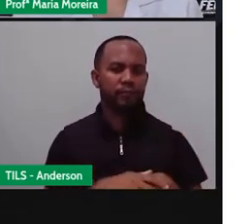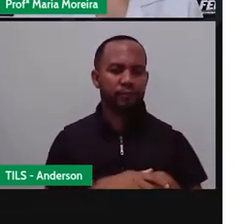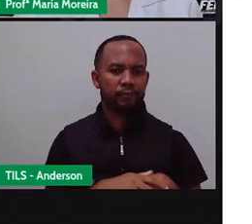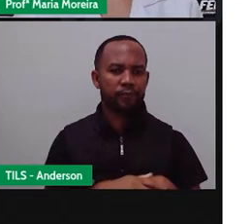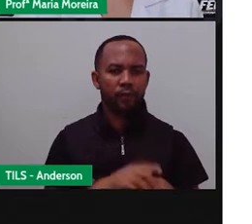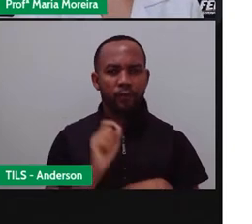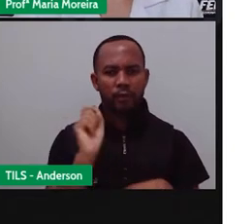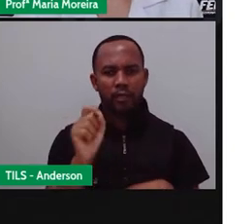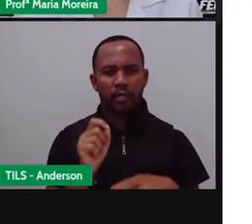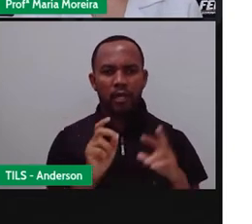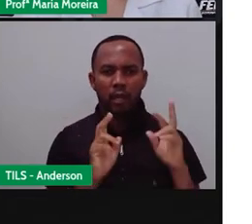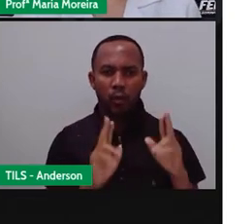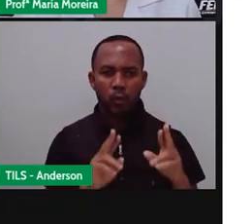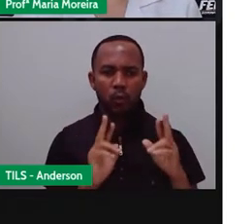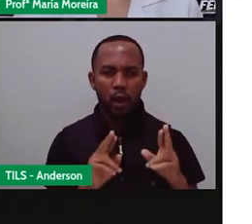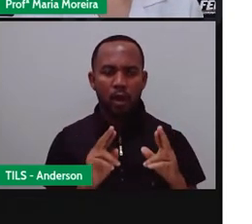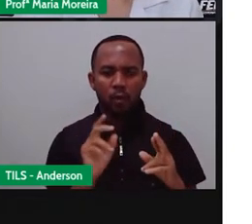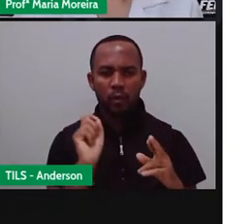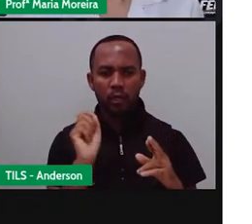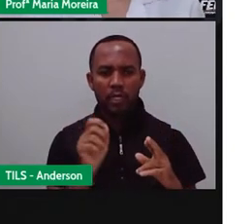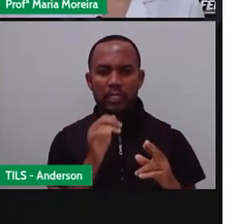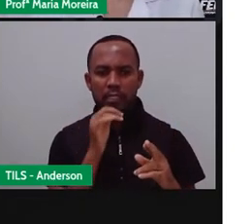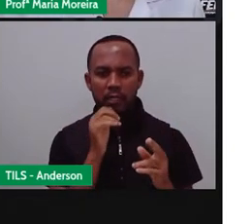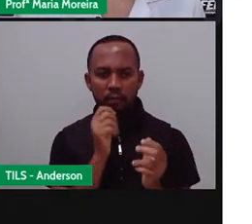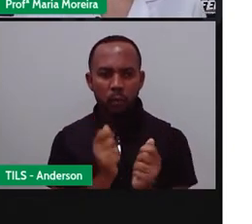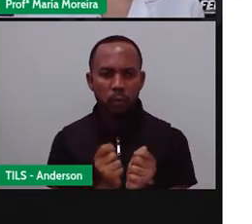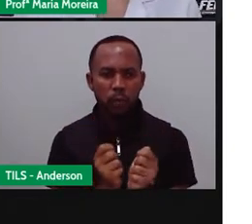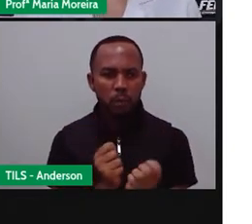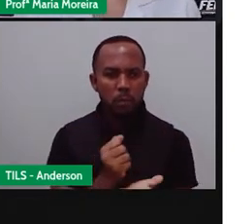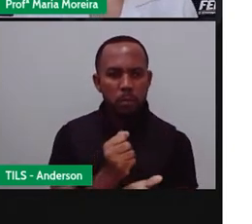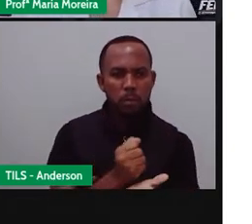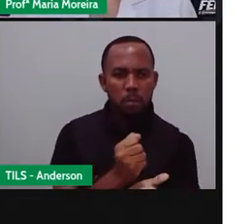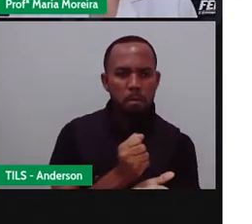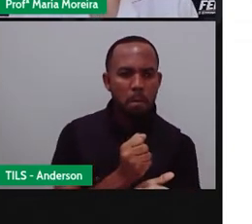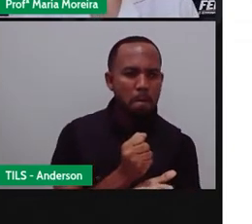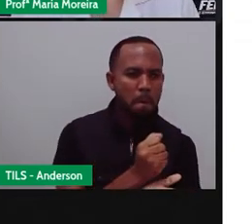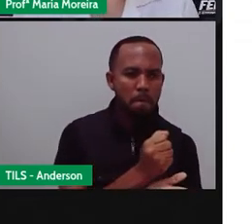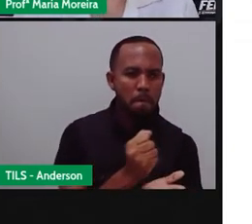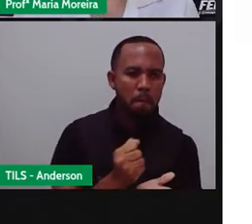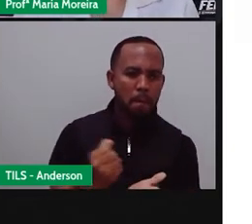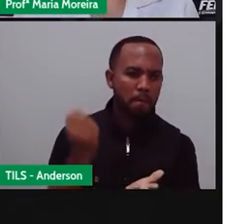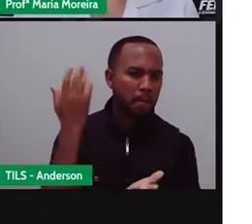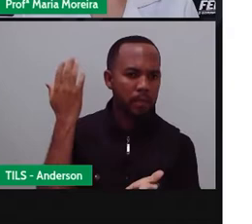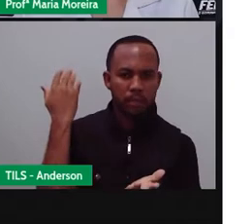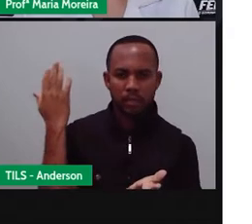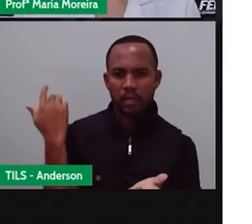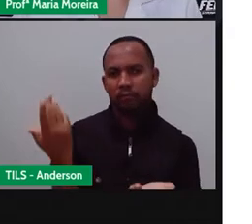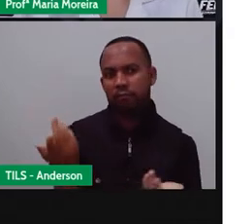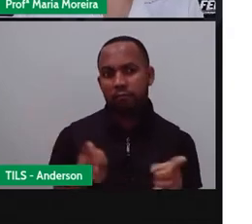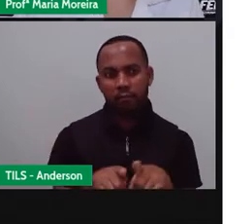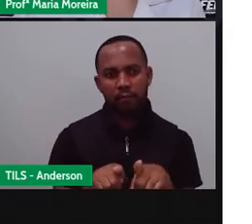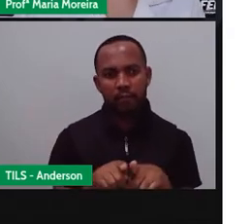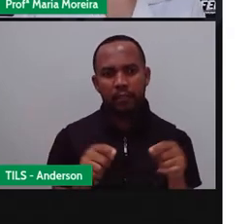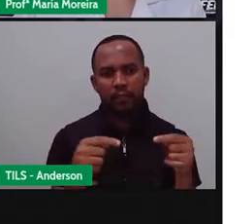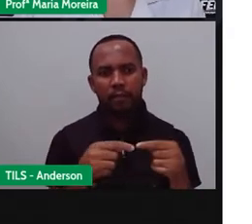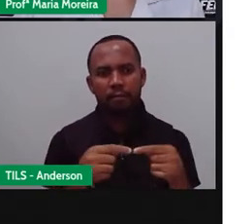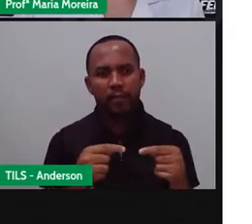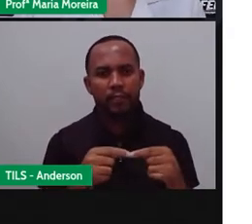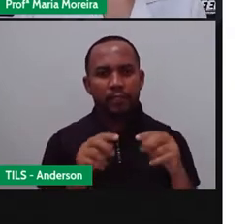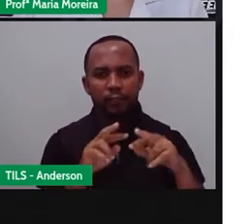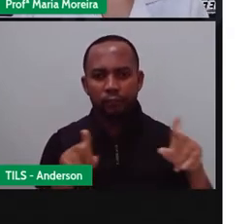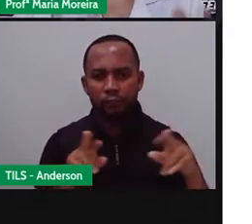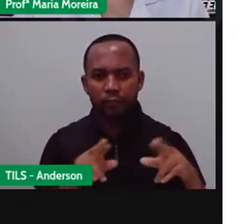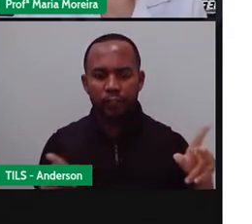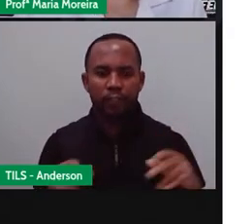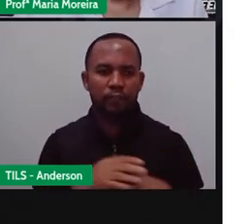Seria um jogo aí, né, de videogame bem antigo, fazendo uma comparação aí a grosso modo, que já é diferente dos jogos